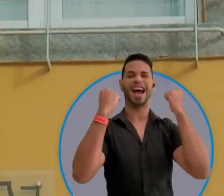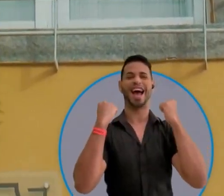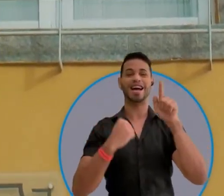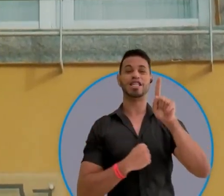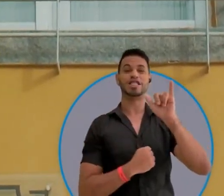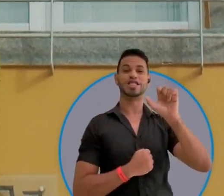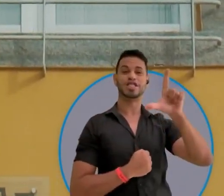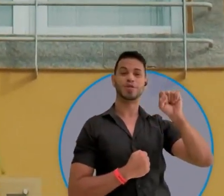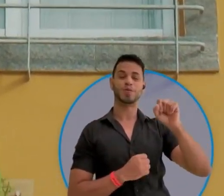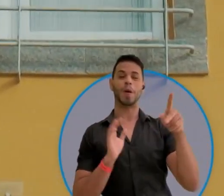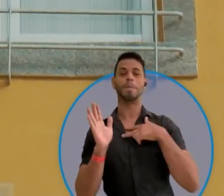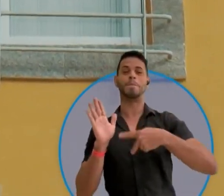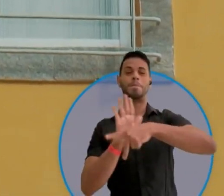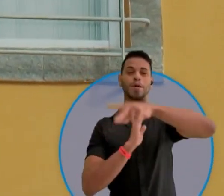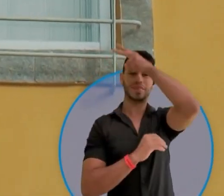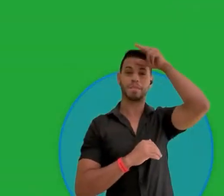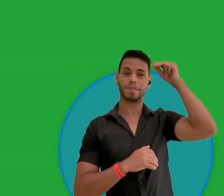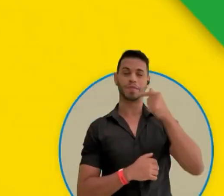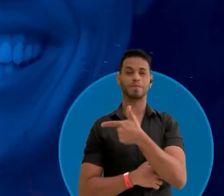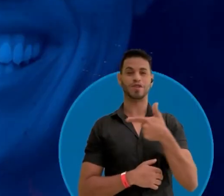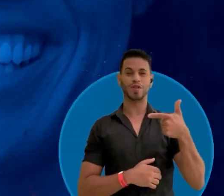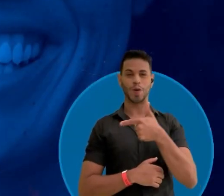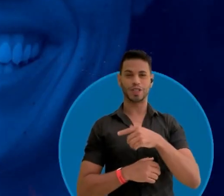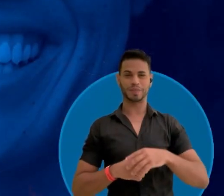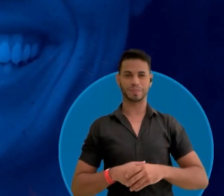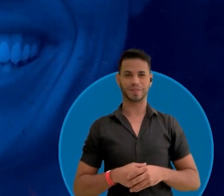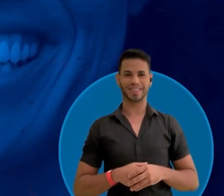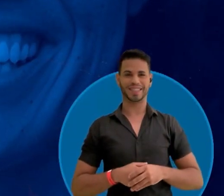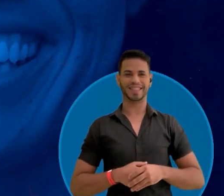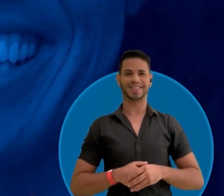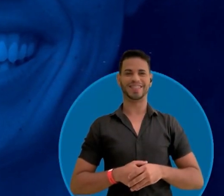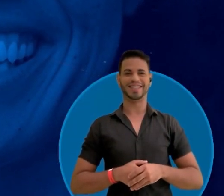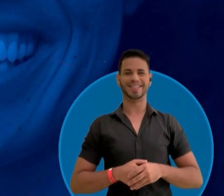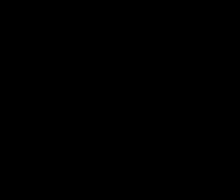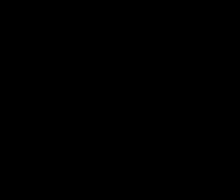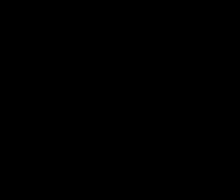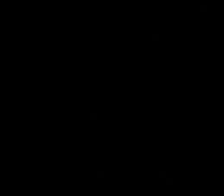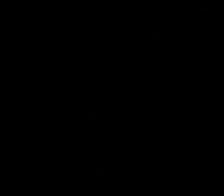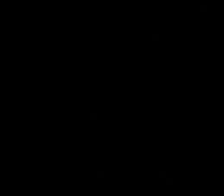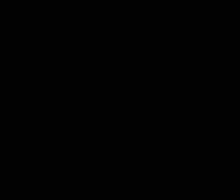Gilson Machado, eu te amo! Gilson Machado Prefeito 22 até hoje!